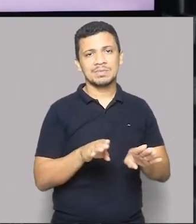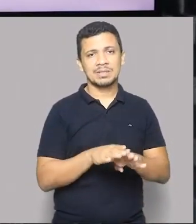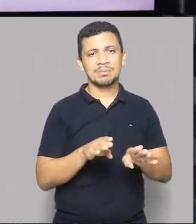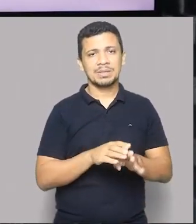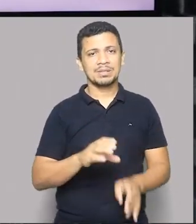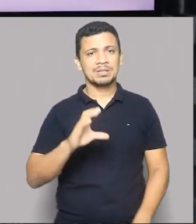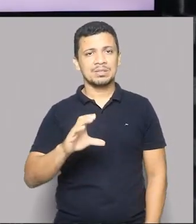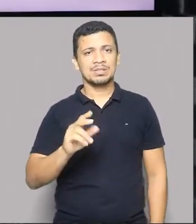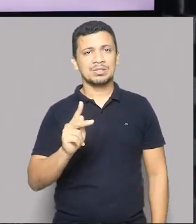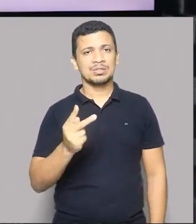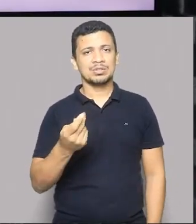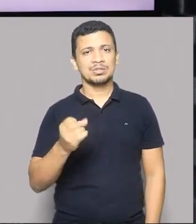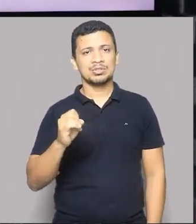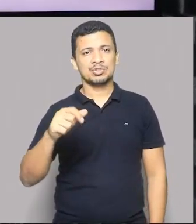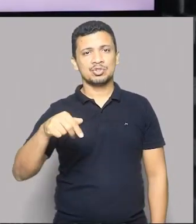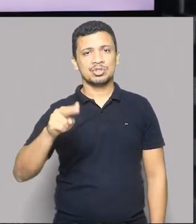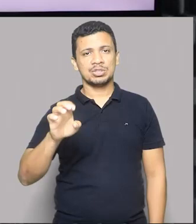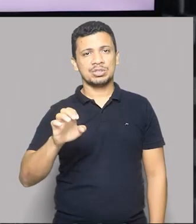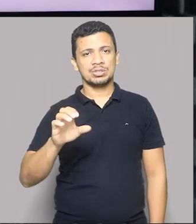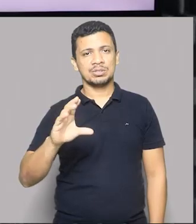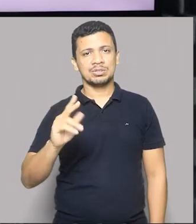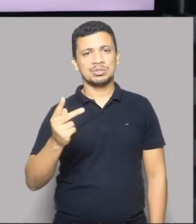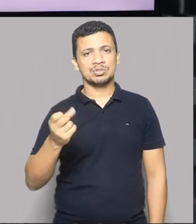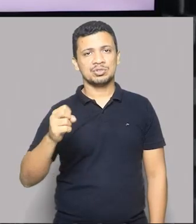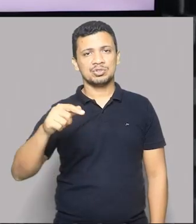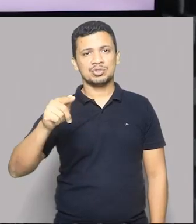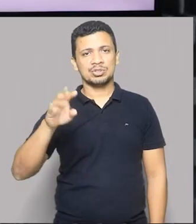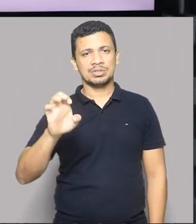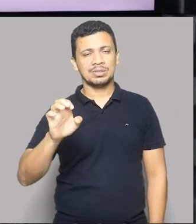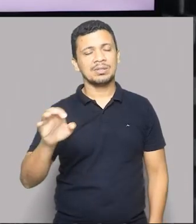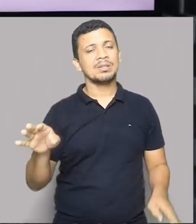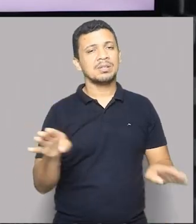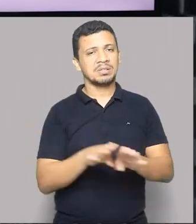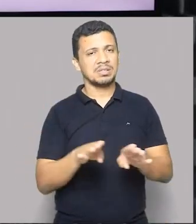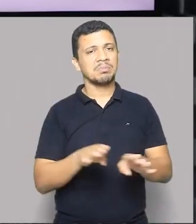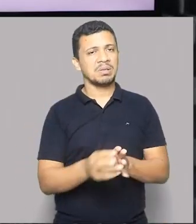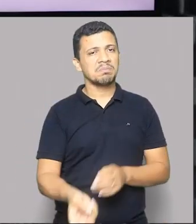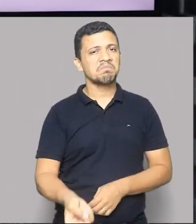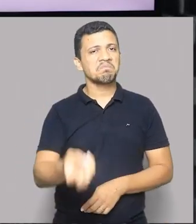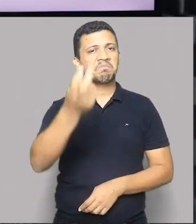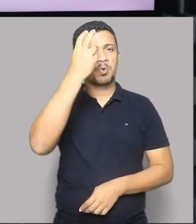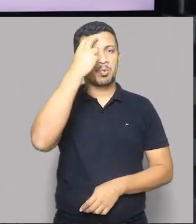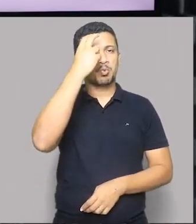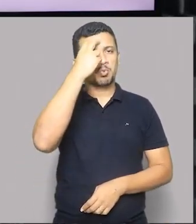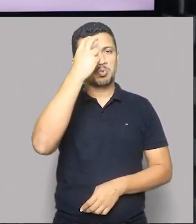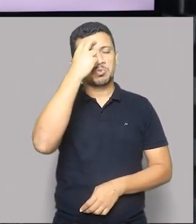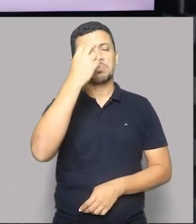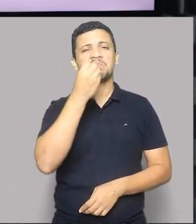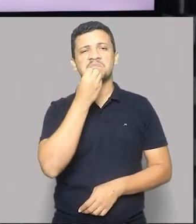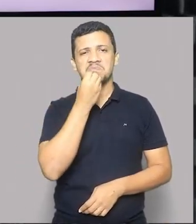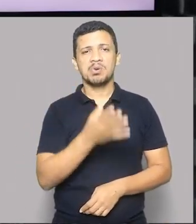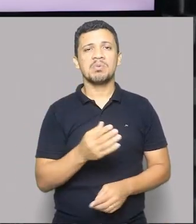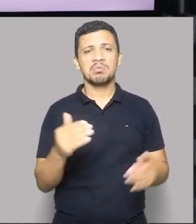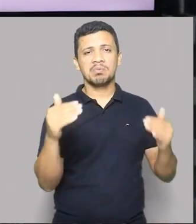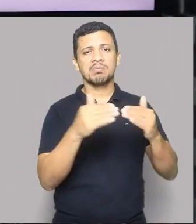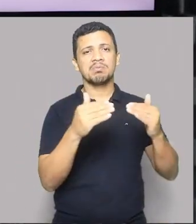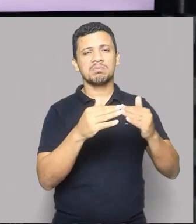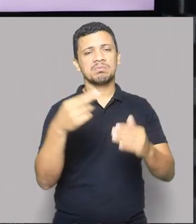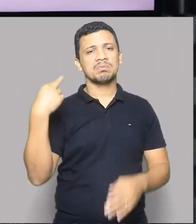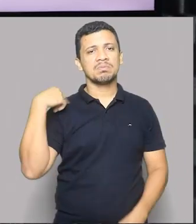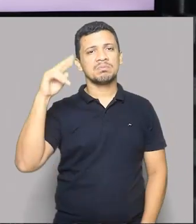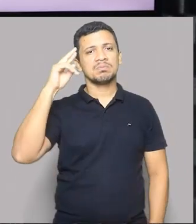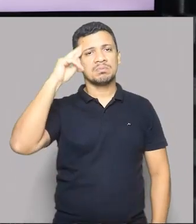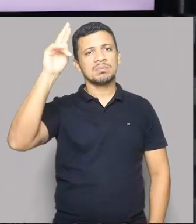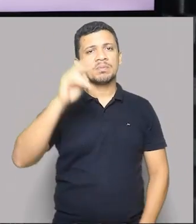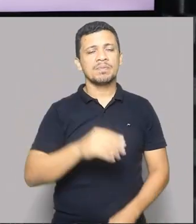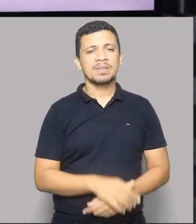e uma cultura muito forte associada à religião. Quem